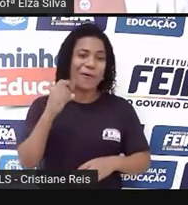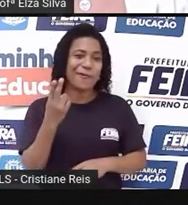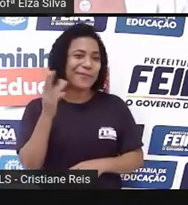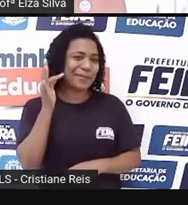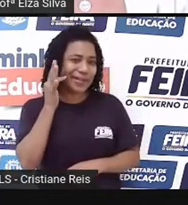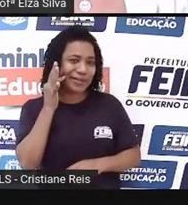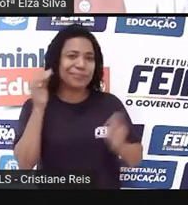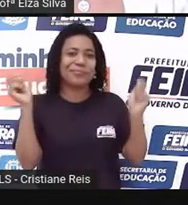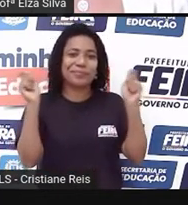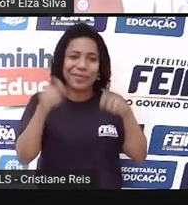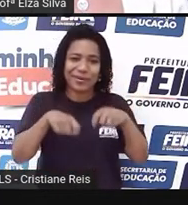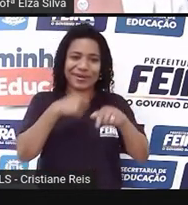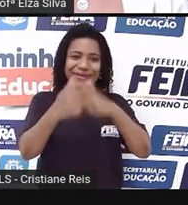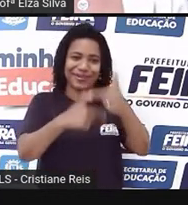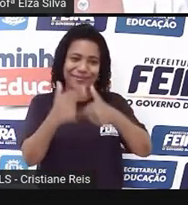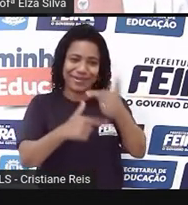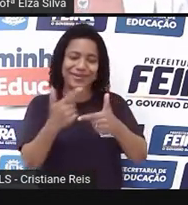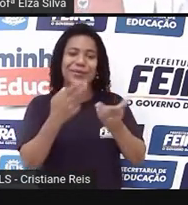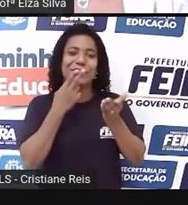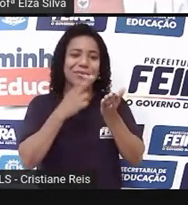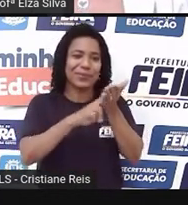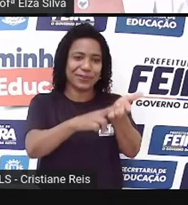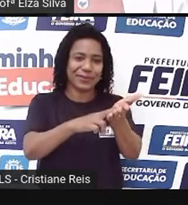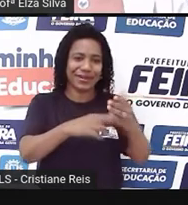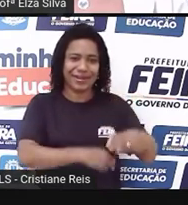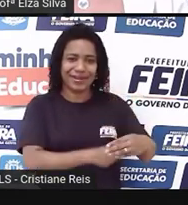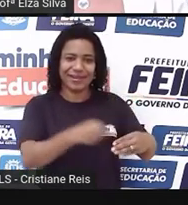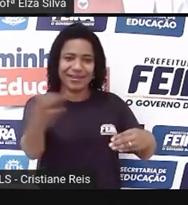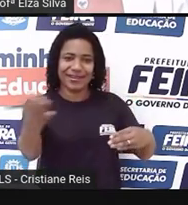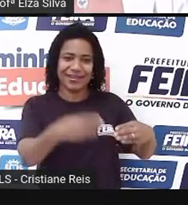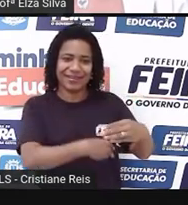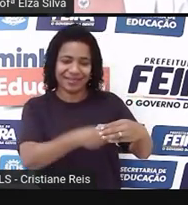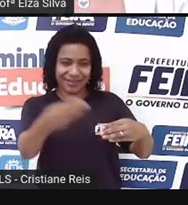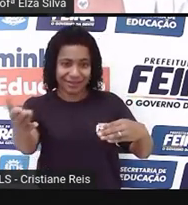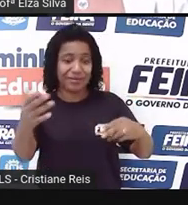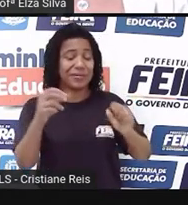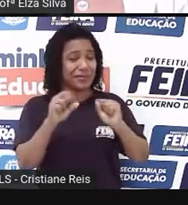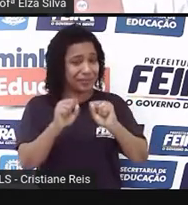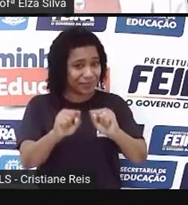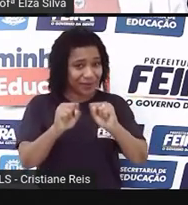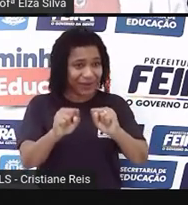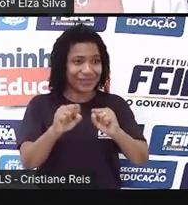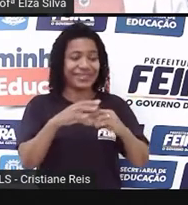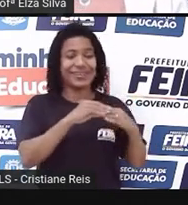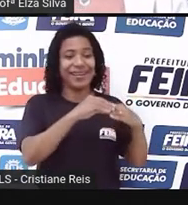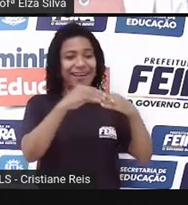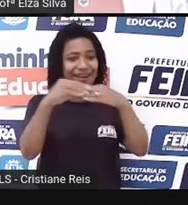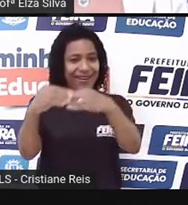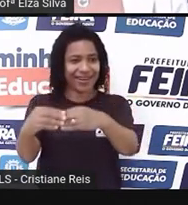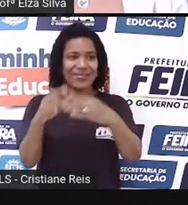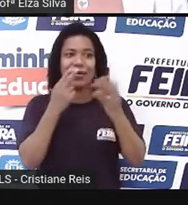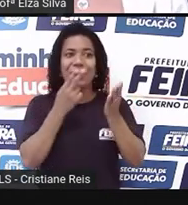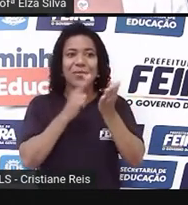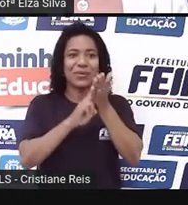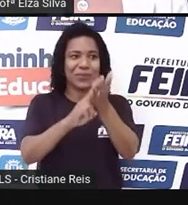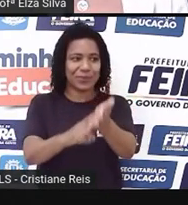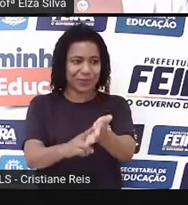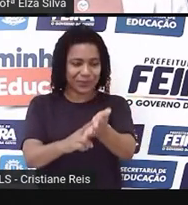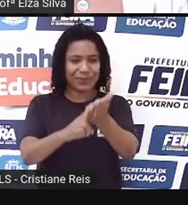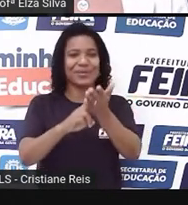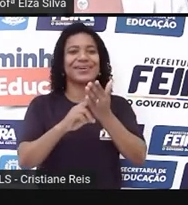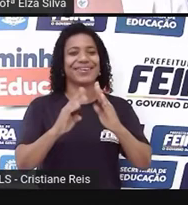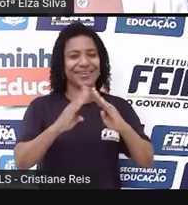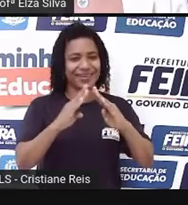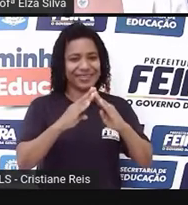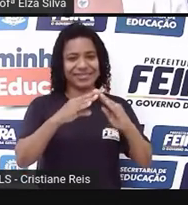desenvolvem essa função. E qual é a função deles? Eles levam as correspondências para as nossas casas.